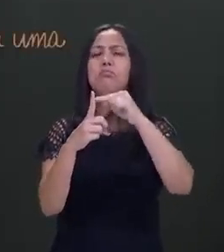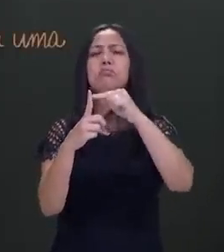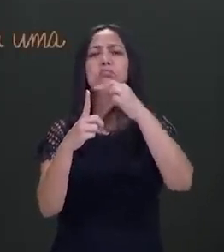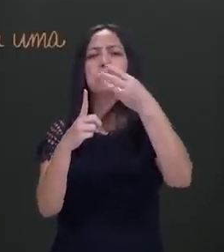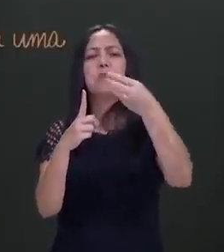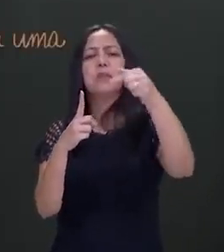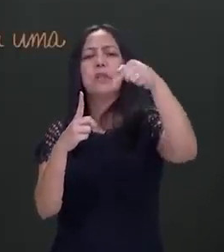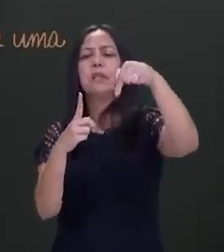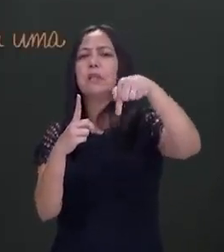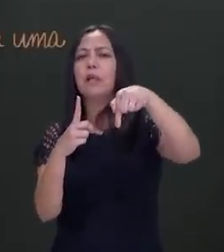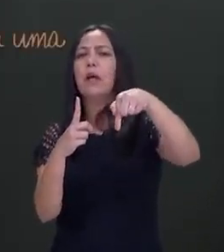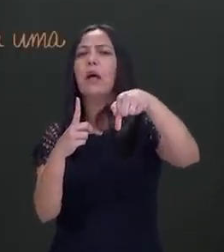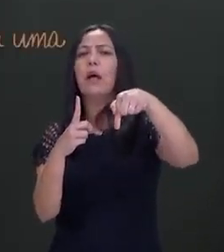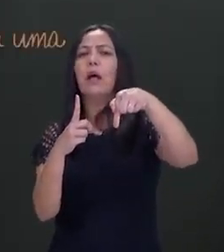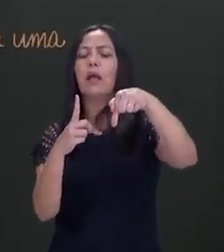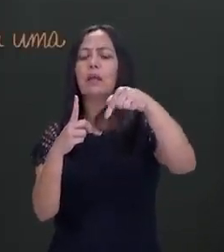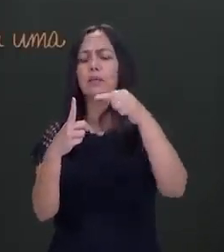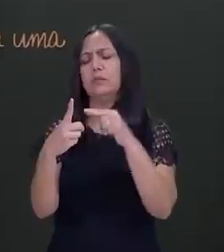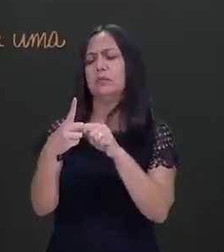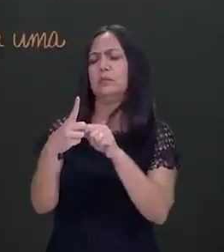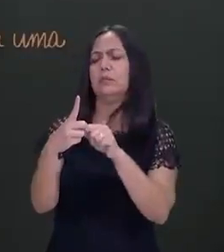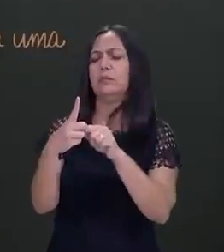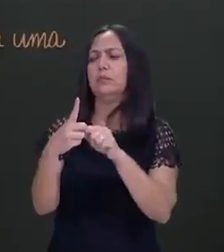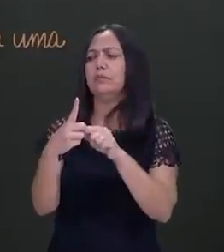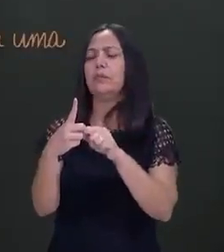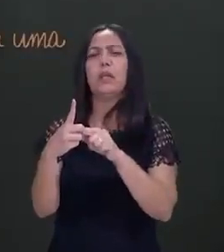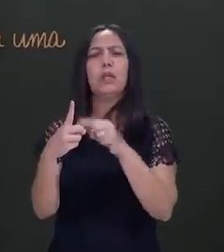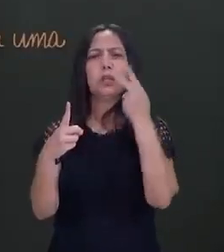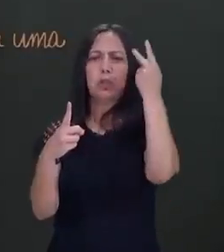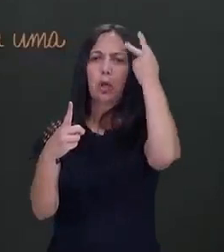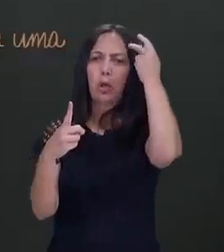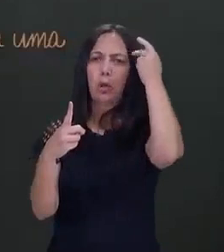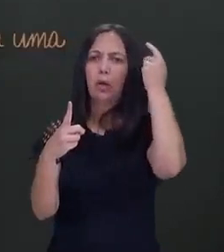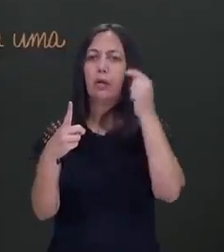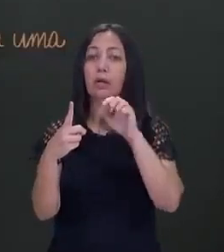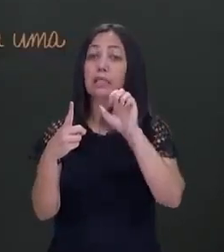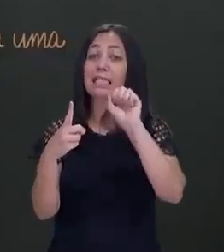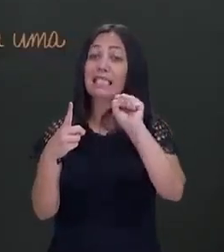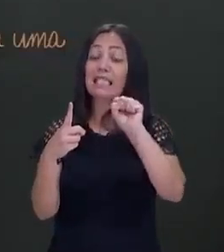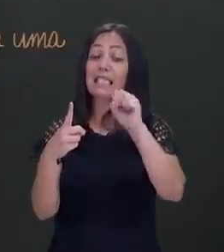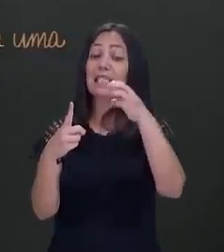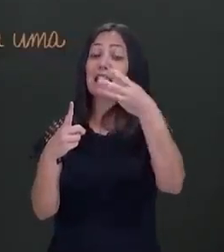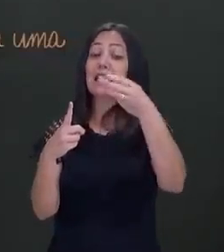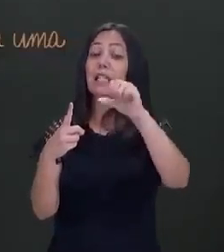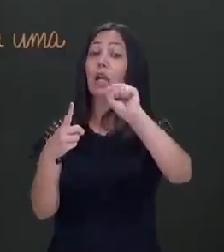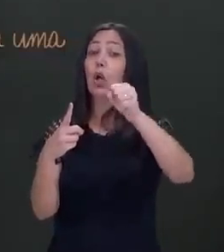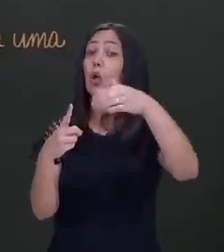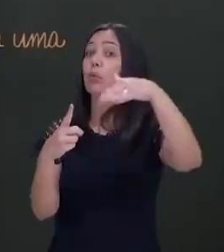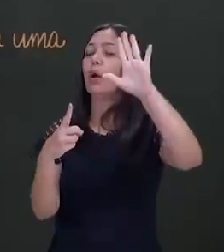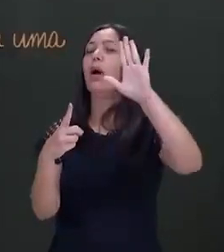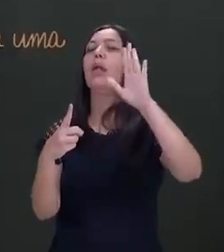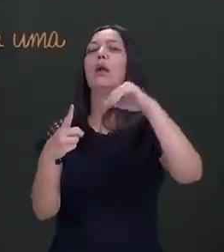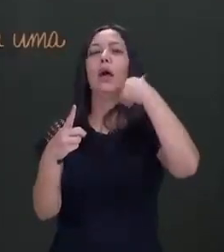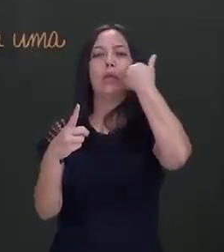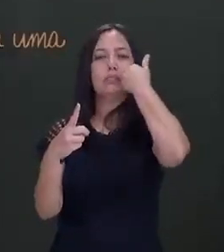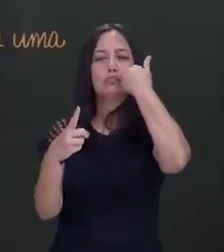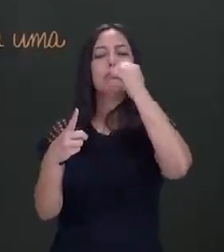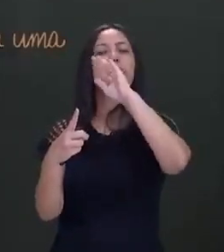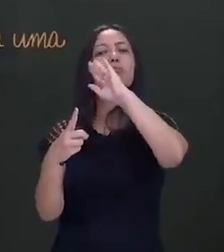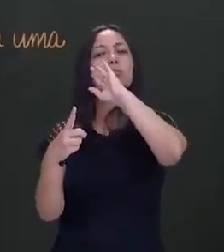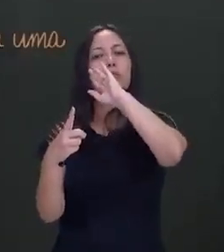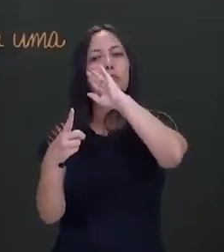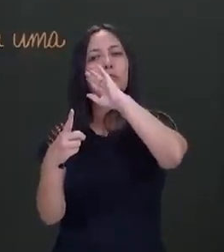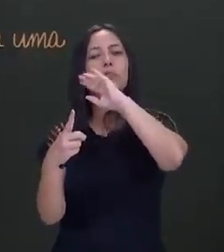Olhou aqui, está 37,8. Para frente, você fala, não é febre. Repara, mas é tão pouquinho a